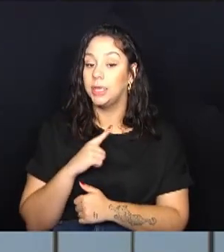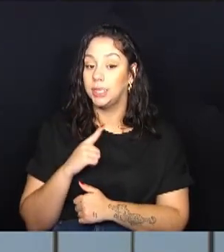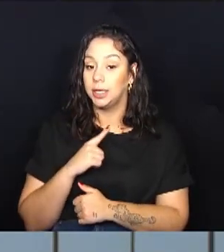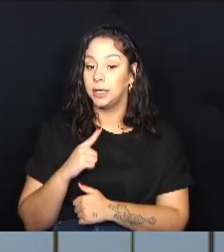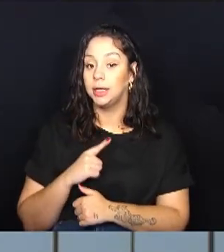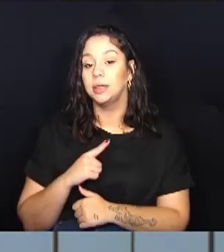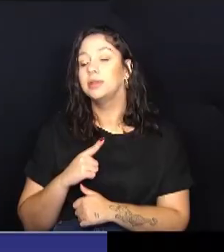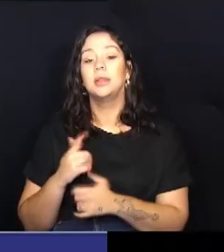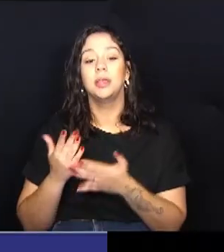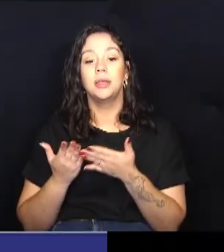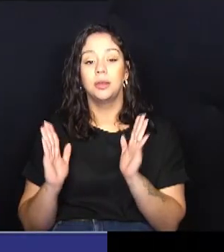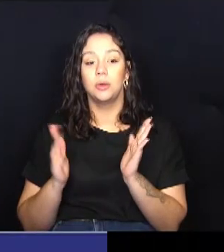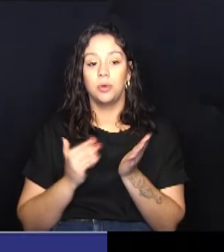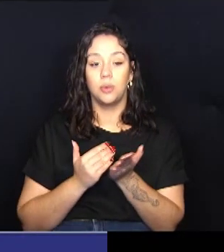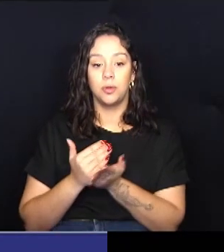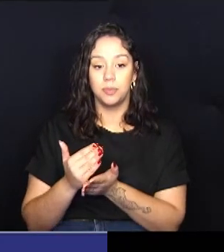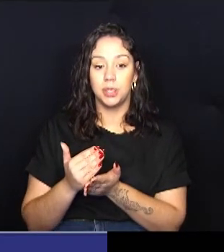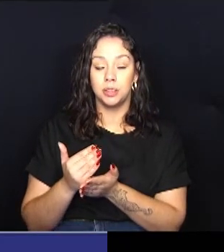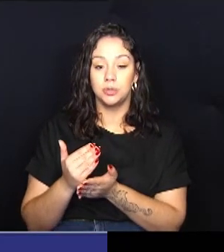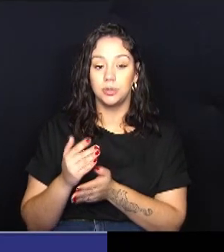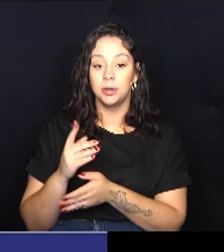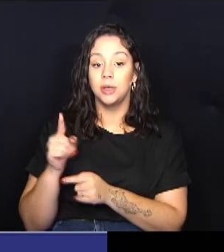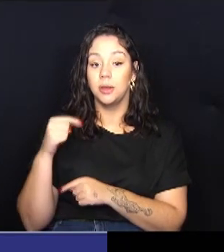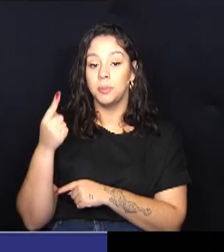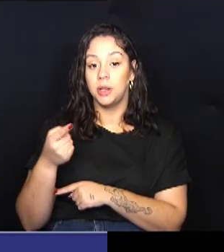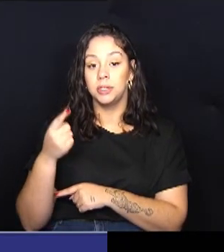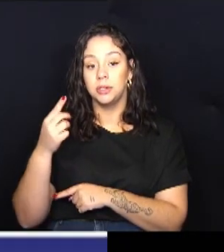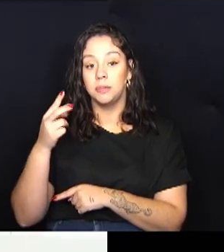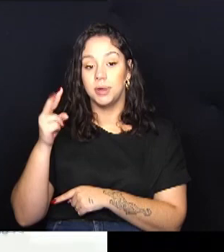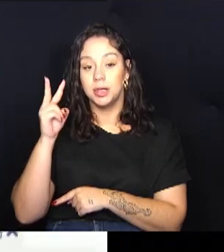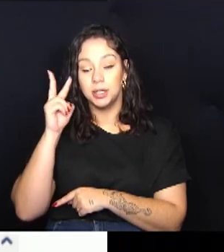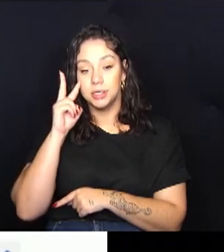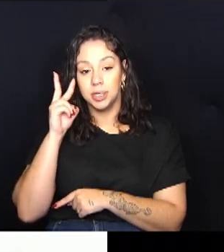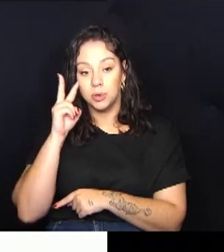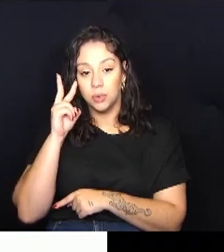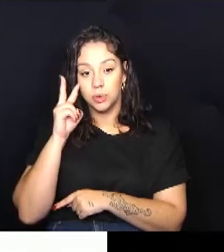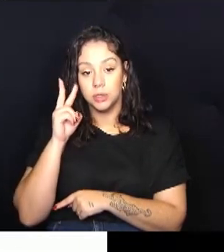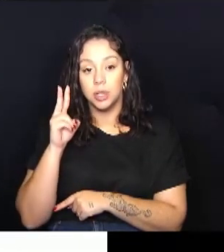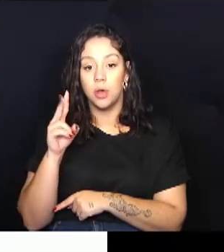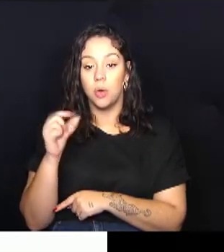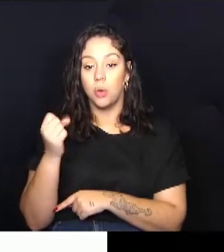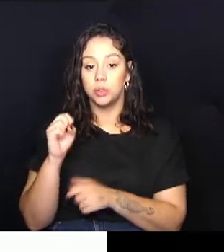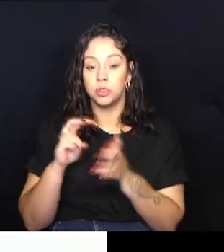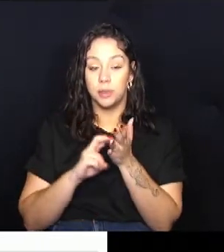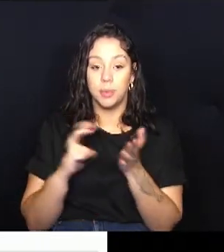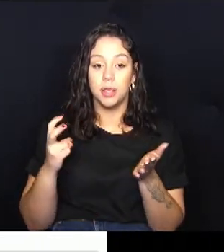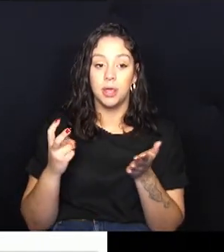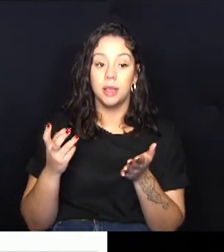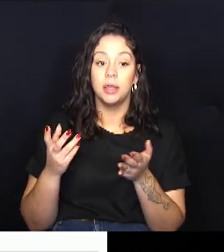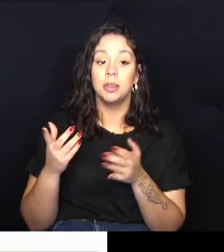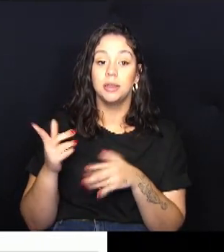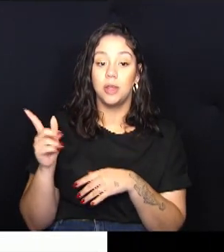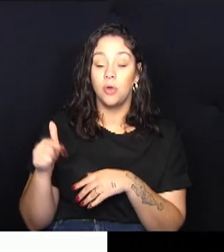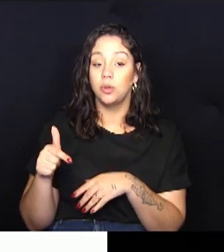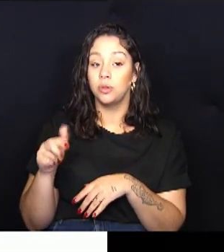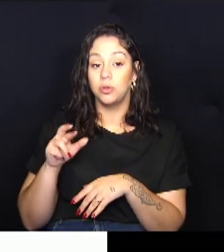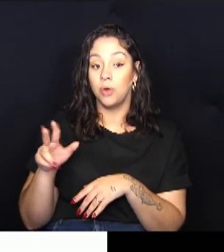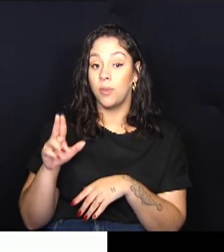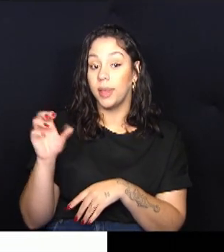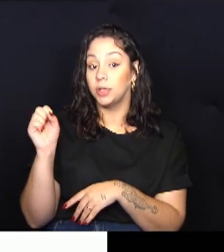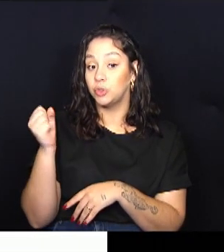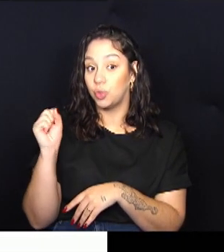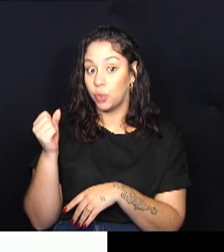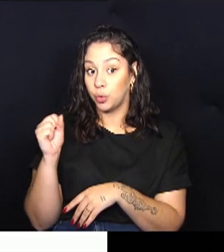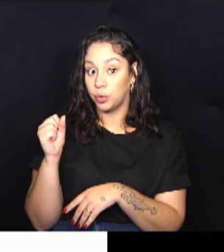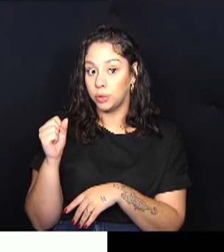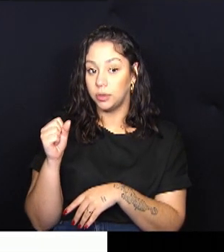estreia, que vai ser na próxima segunda-feira, a partir das 8 horas, por isso o expediente, ao contrário de ser às 8, de